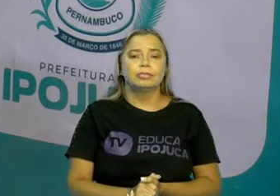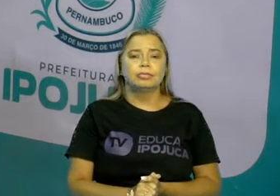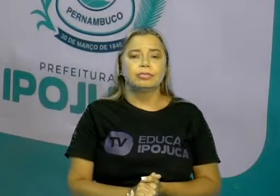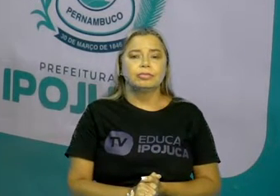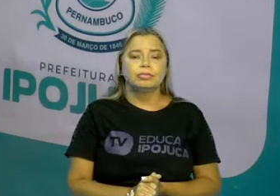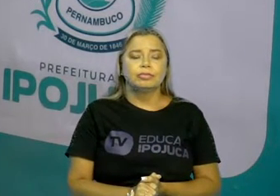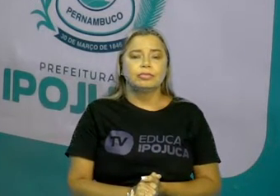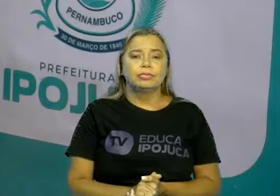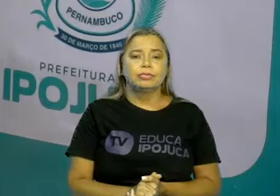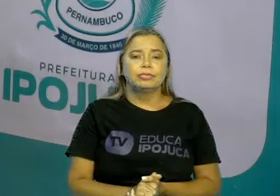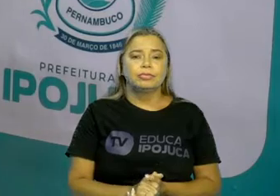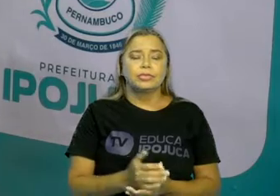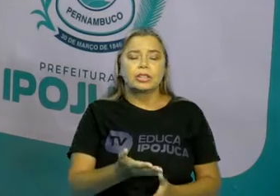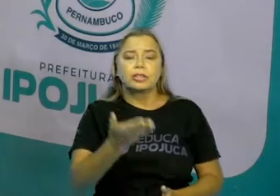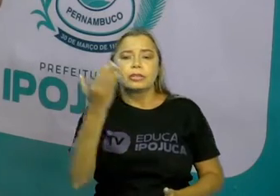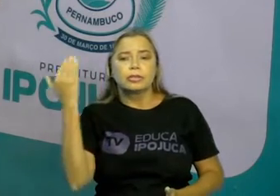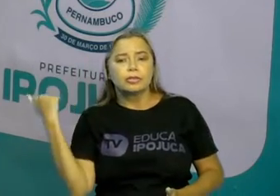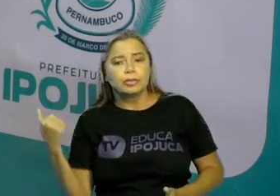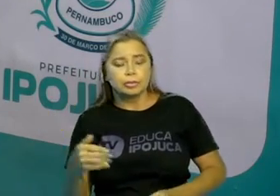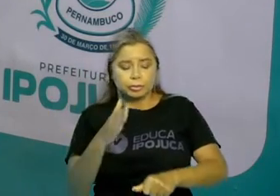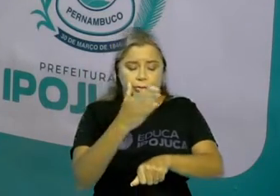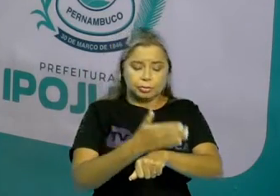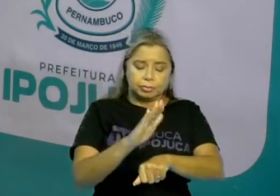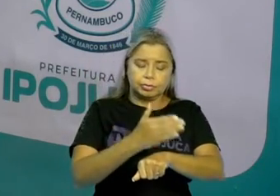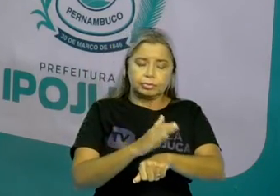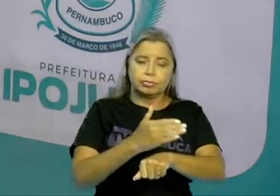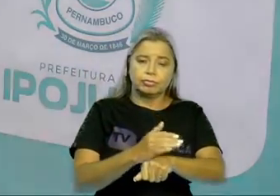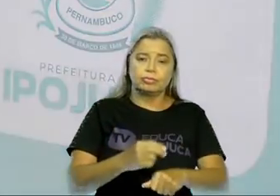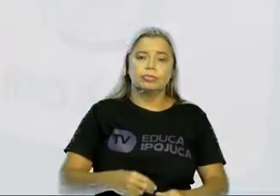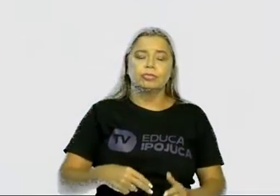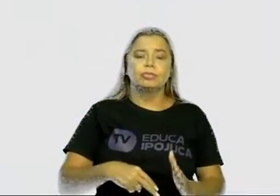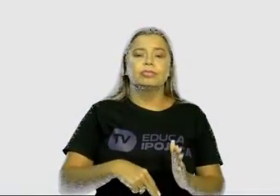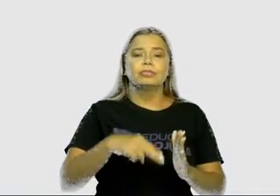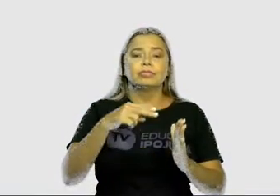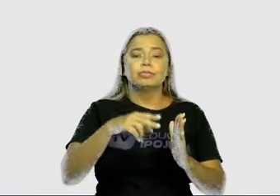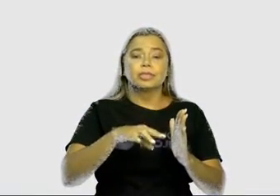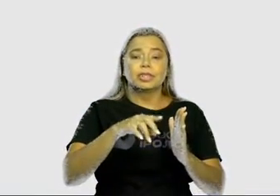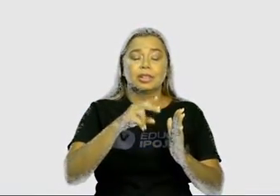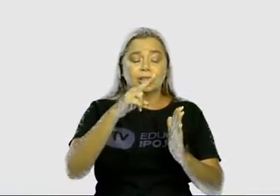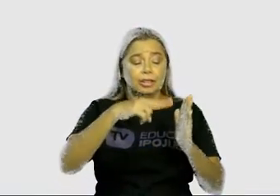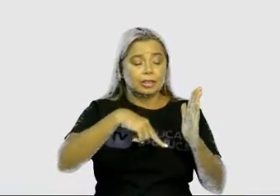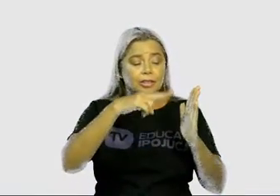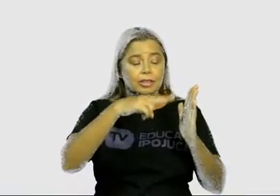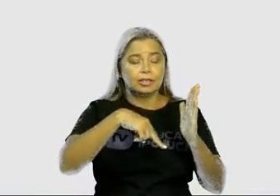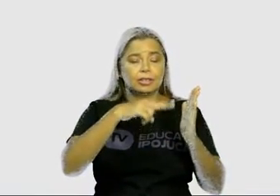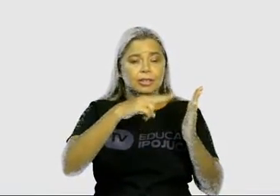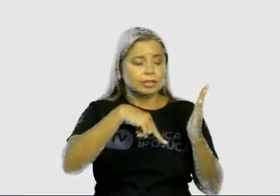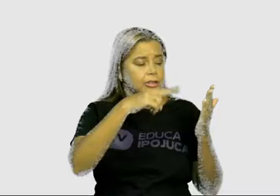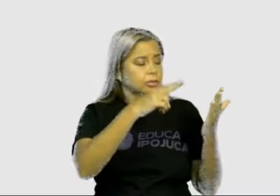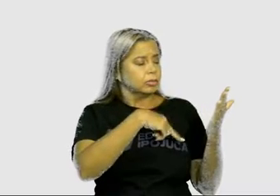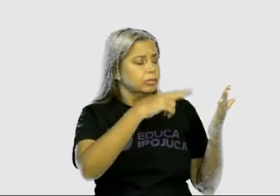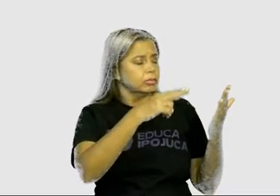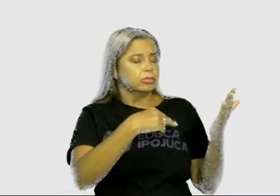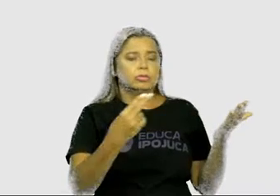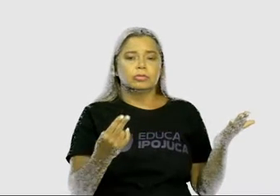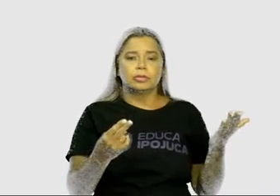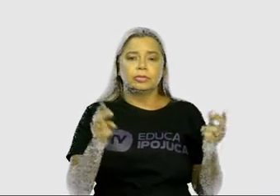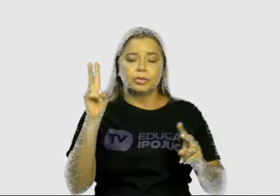Vamos praticar a leitura. Observem aqui o cartaz.